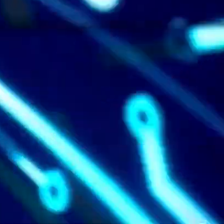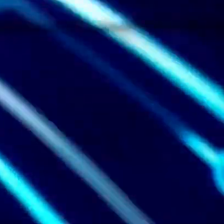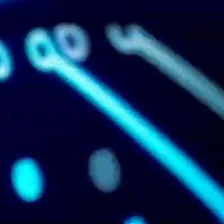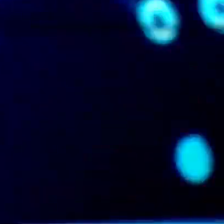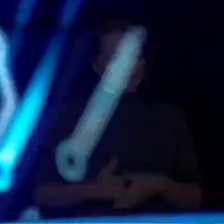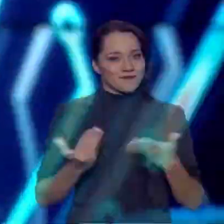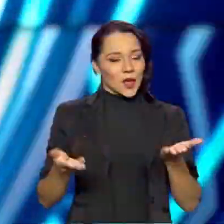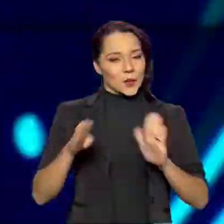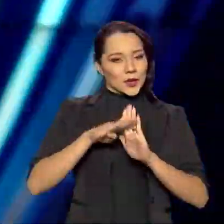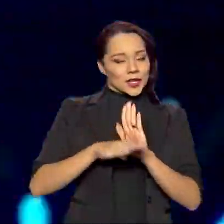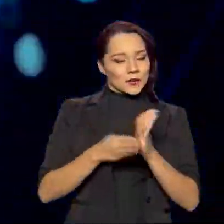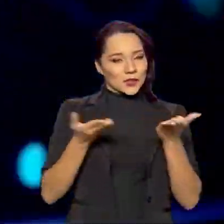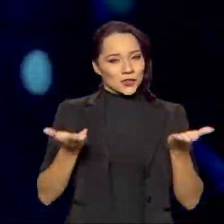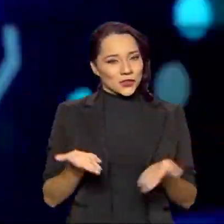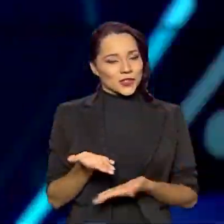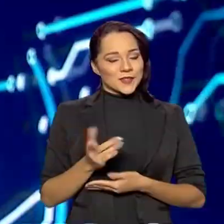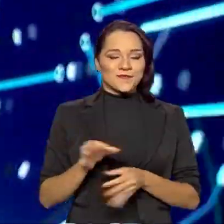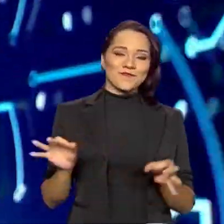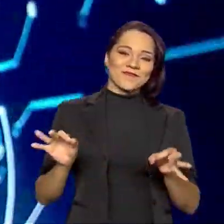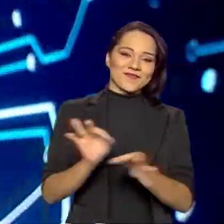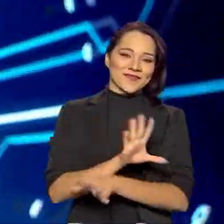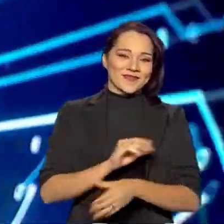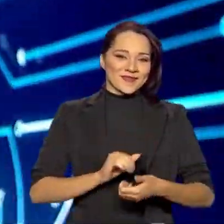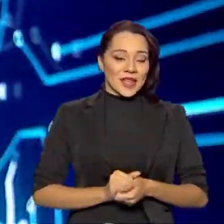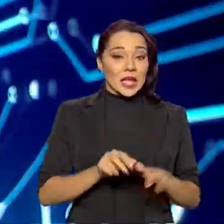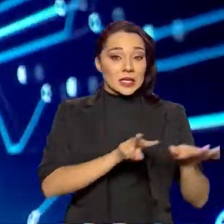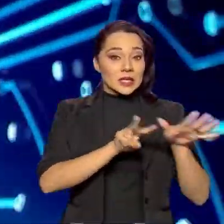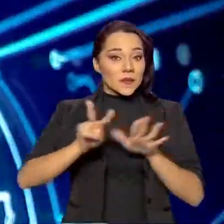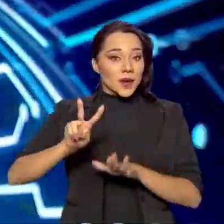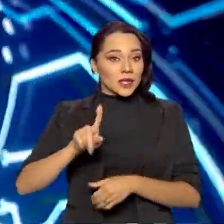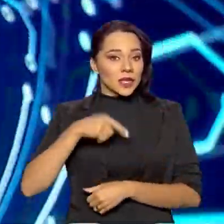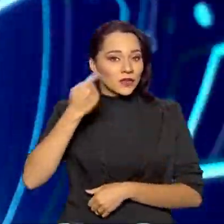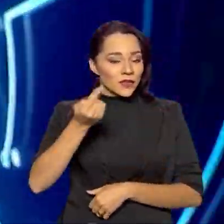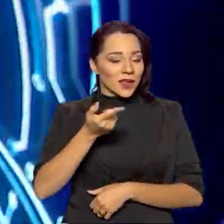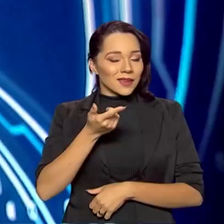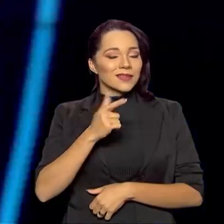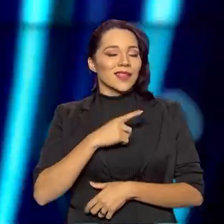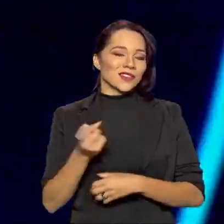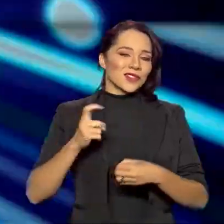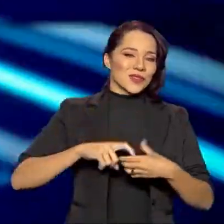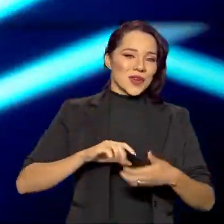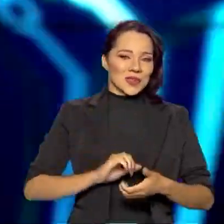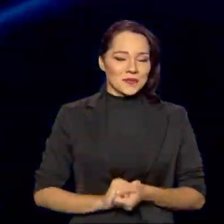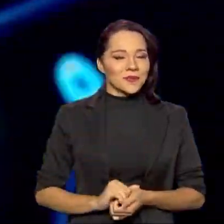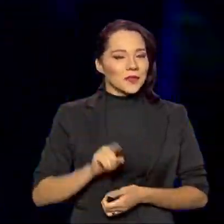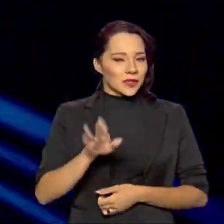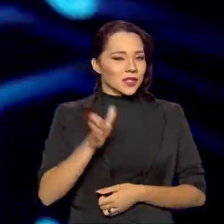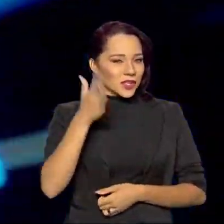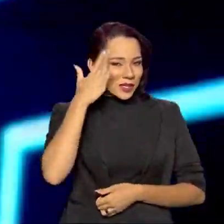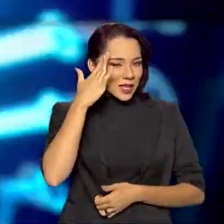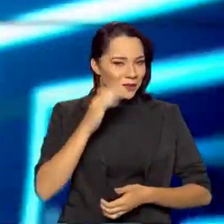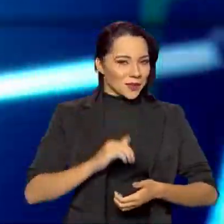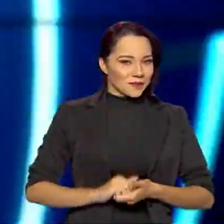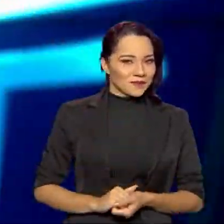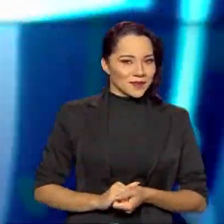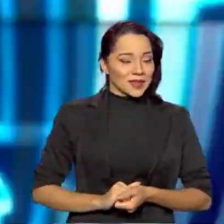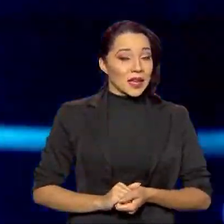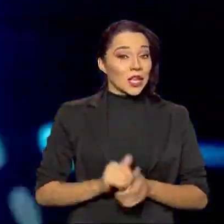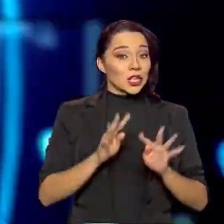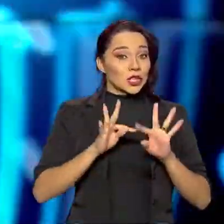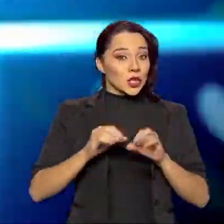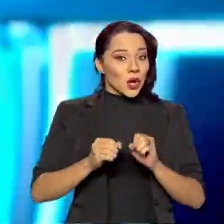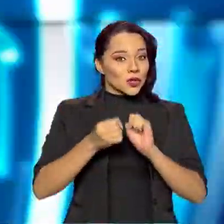E o programa de hoje, então, fica por aqui. Semana que vem a gente está de volta e você já sabe, né? Todos os